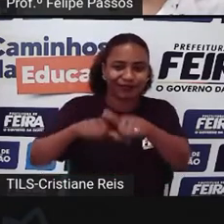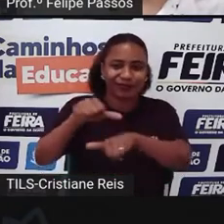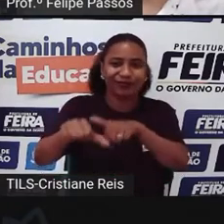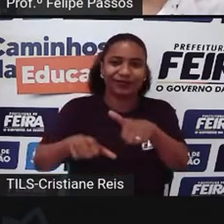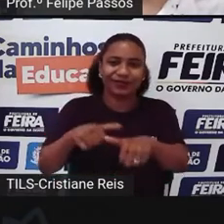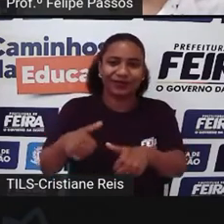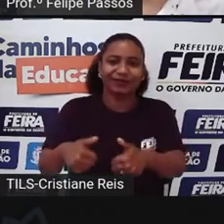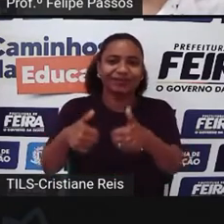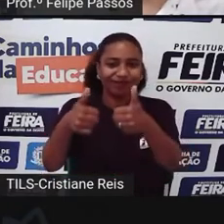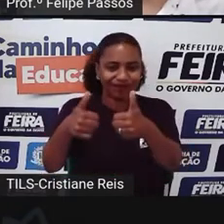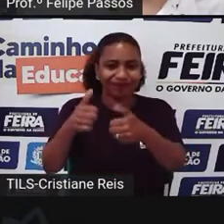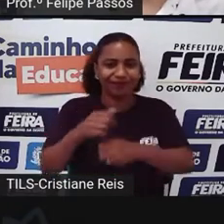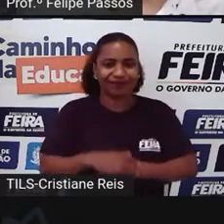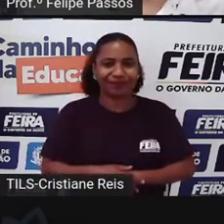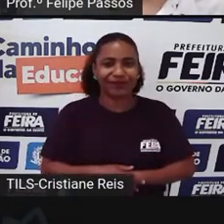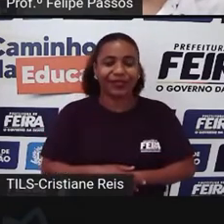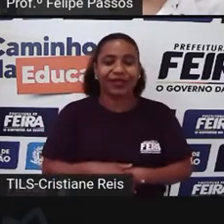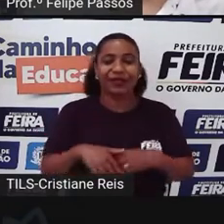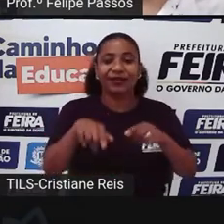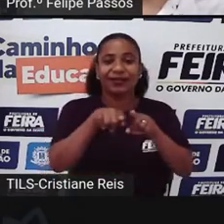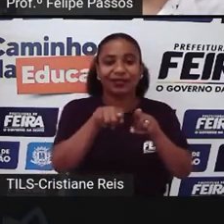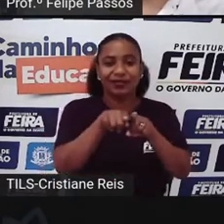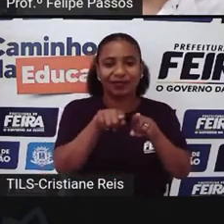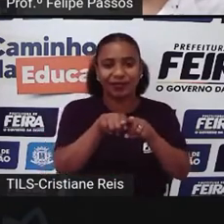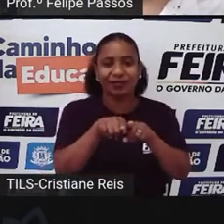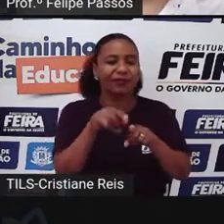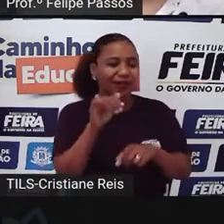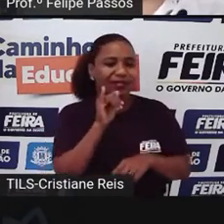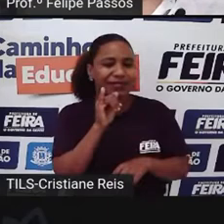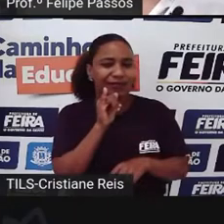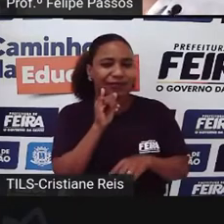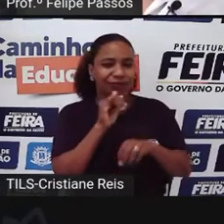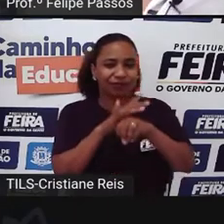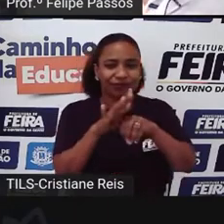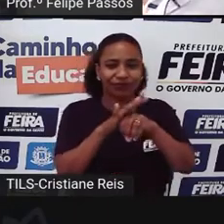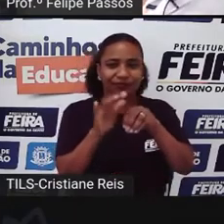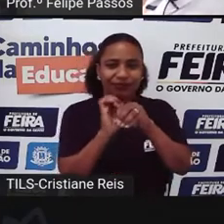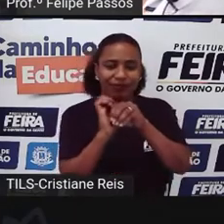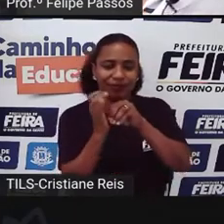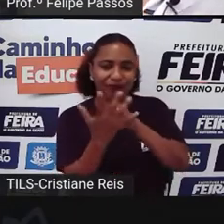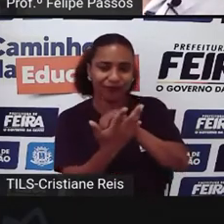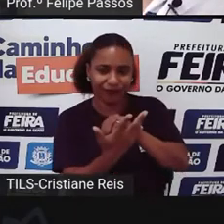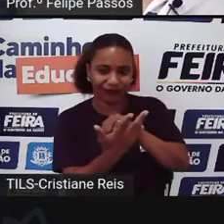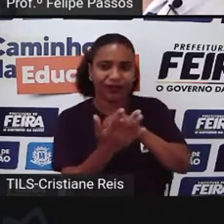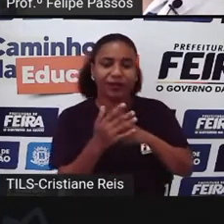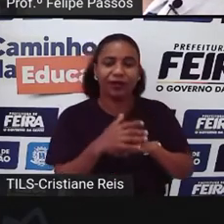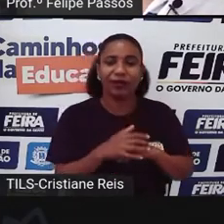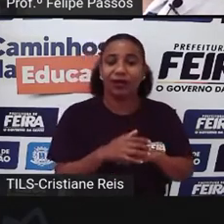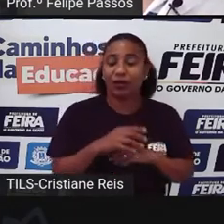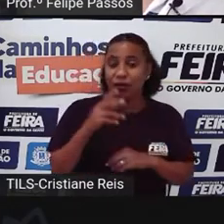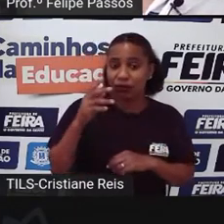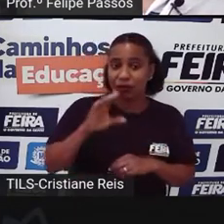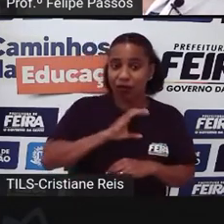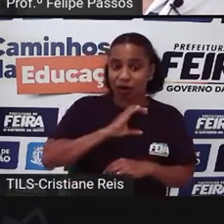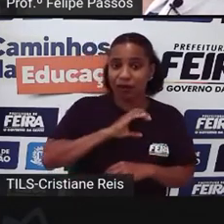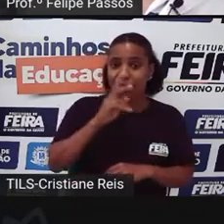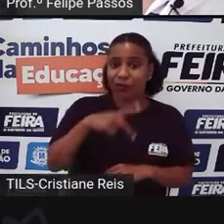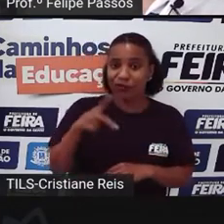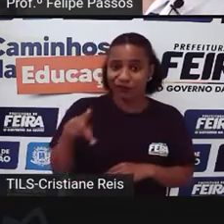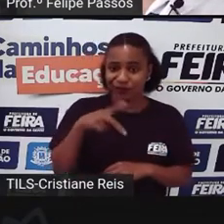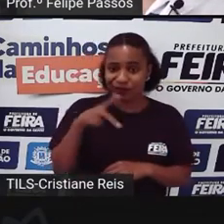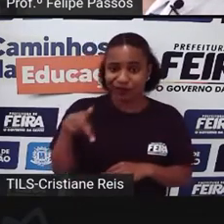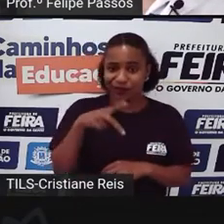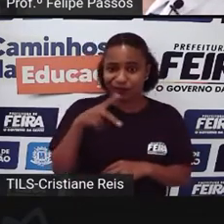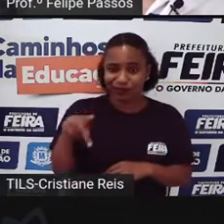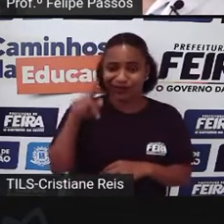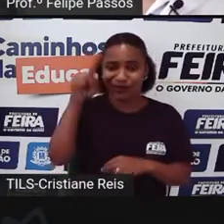Pessoal com os animais Vamos dar um exemplo Da pandemia Eu tenho muitos colegas Professores da UF Que são sozinhos Aqui em